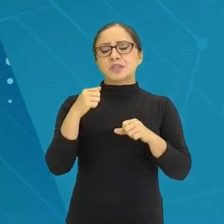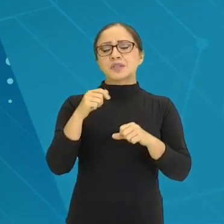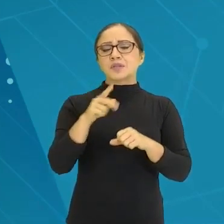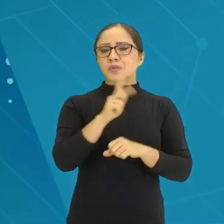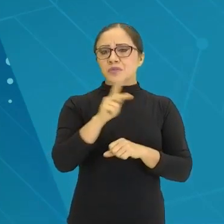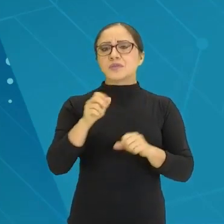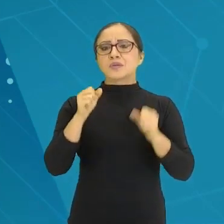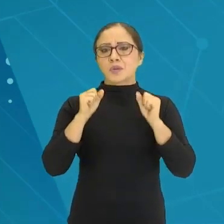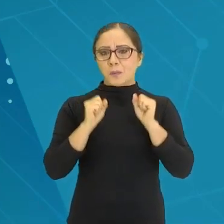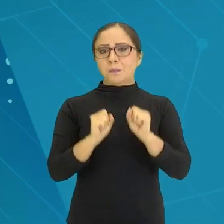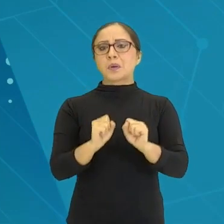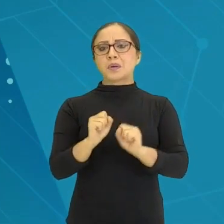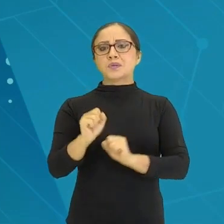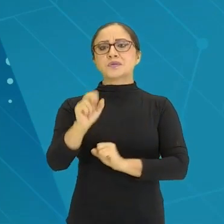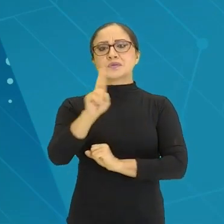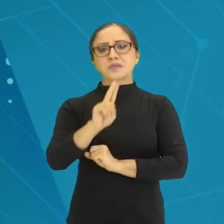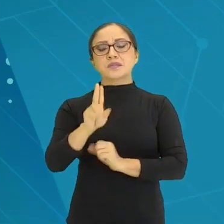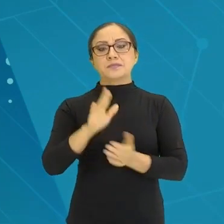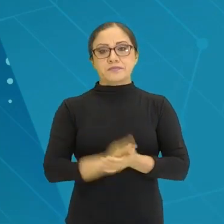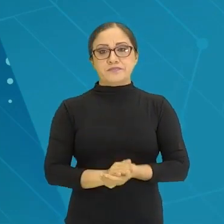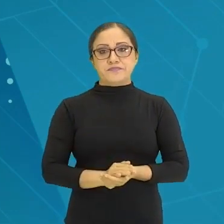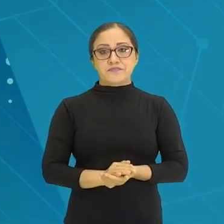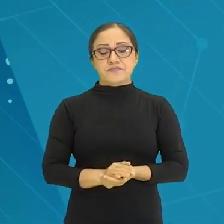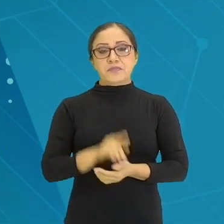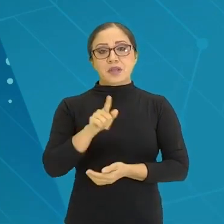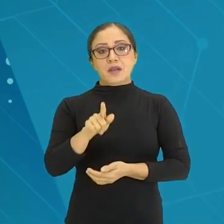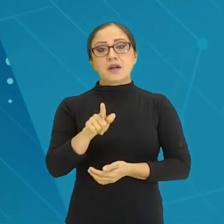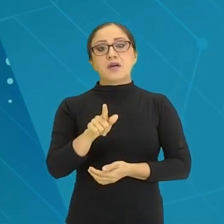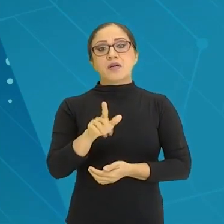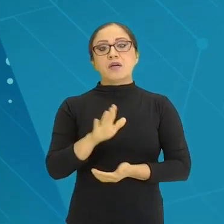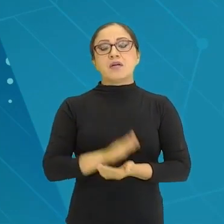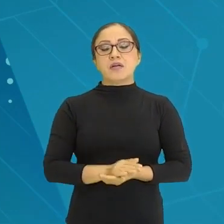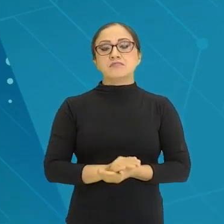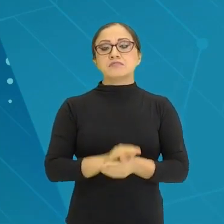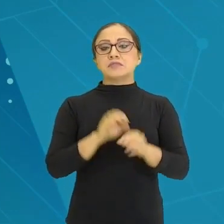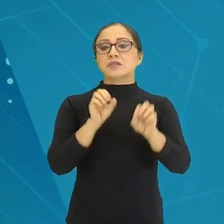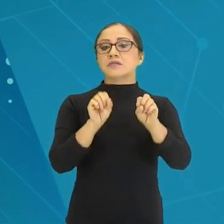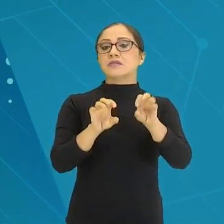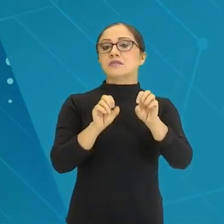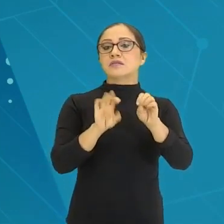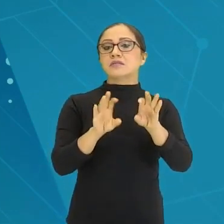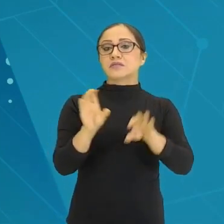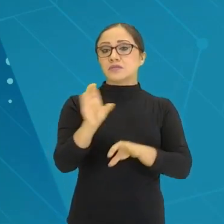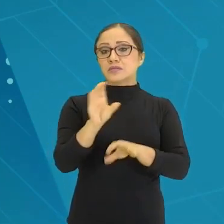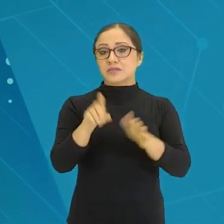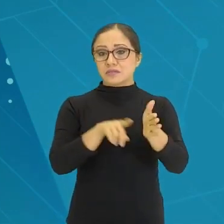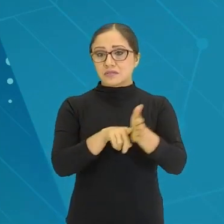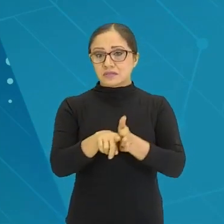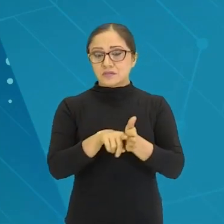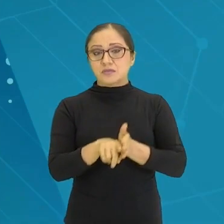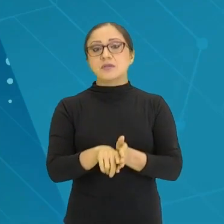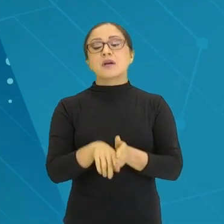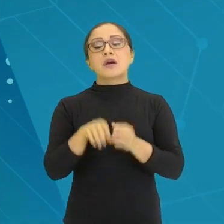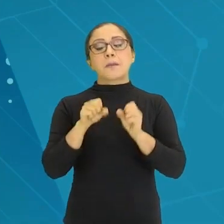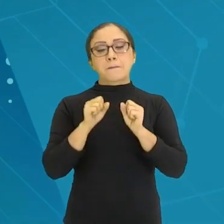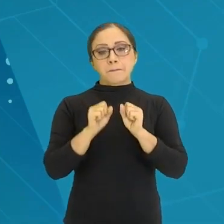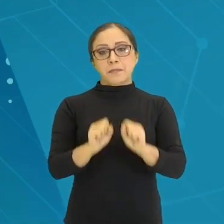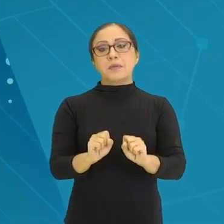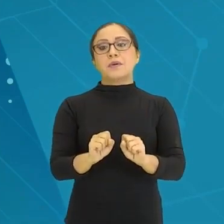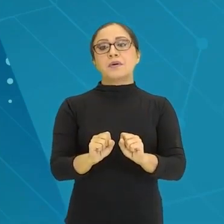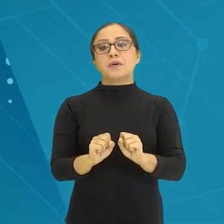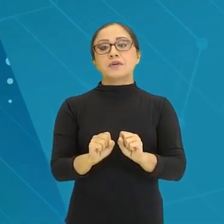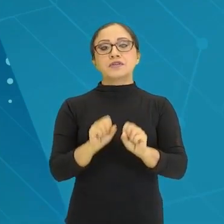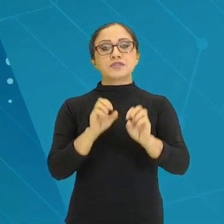Eu posso trabalhar com o ensino de ciências por investigação. Esse ensino por investigação, não só com ciências. Dá para trabalhar